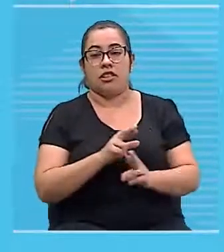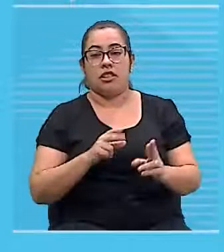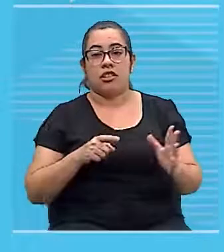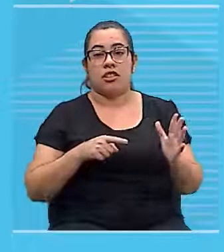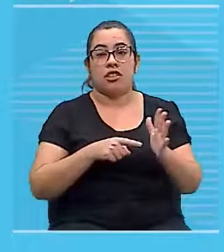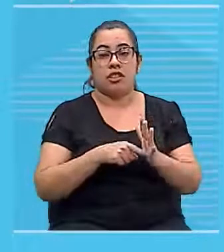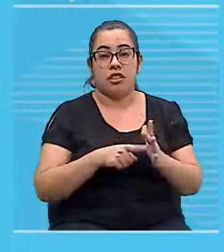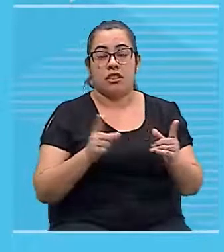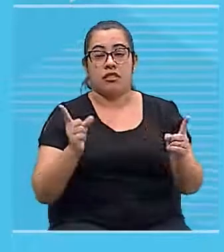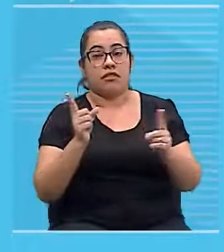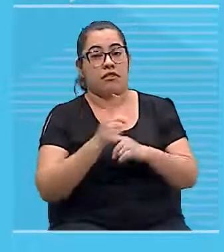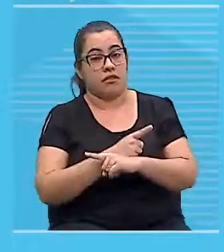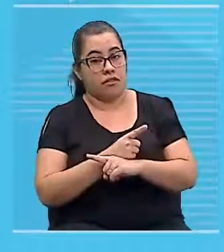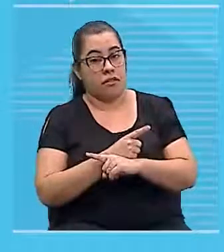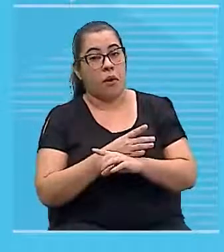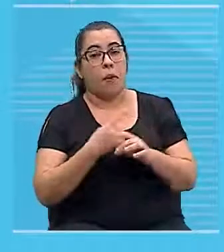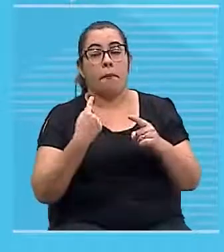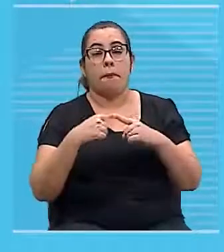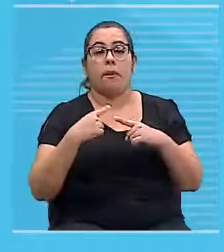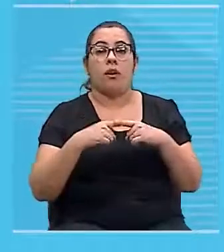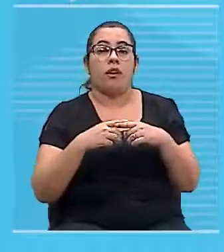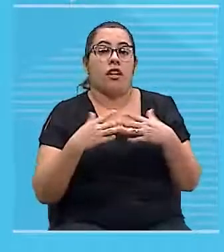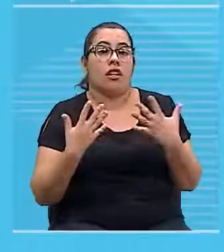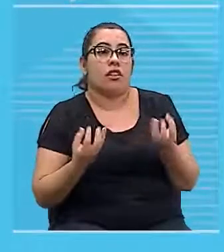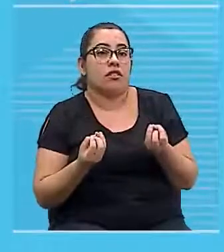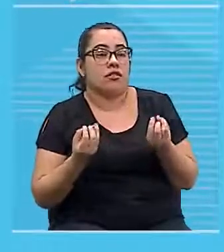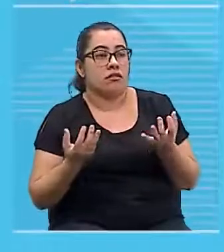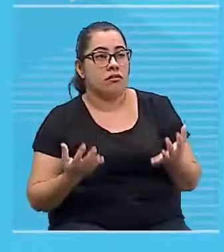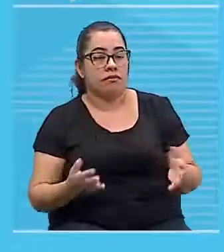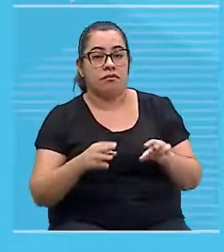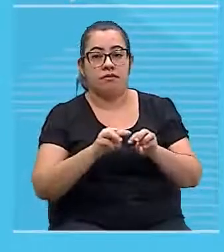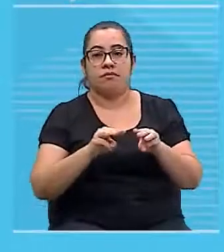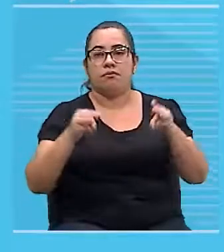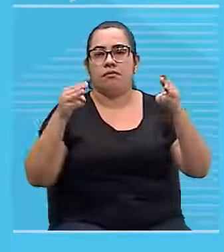magnético, ele vai depender diretamente